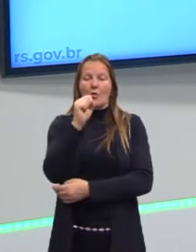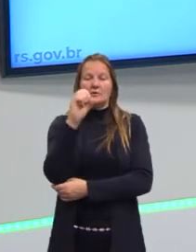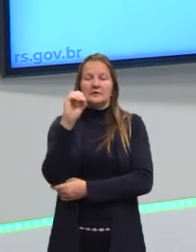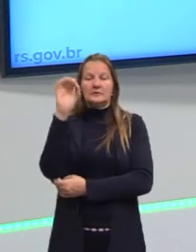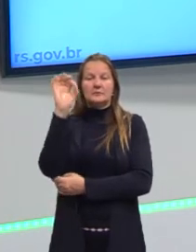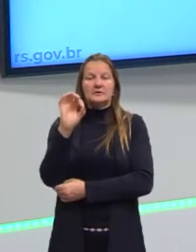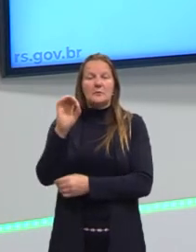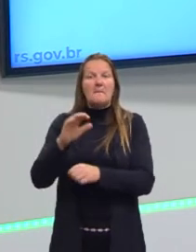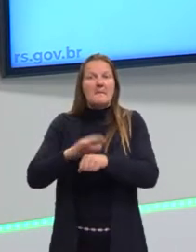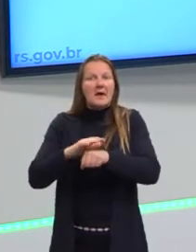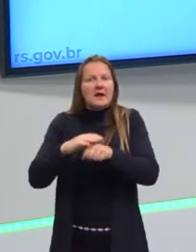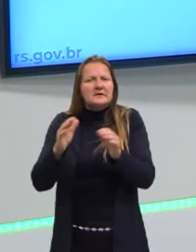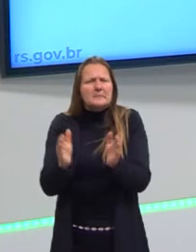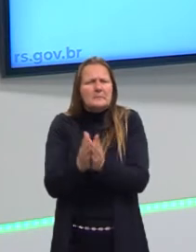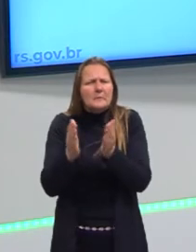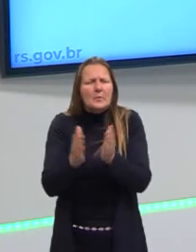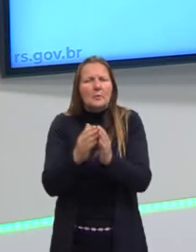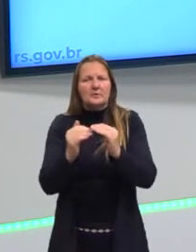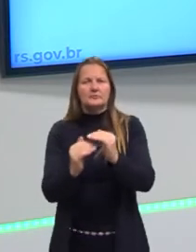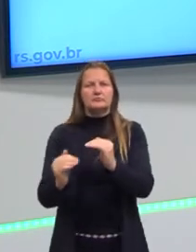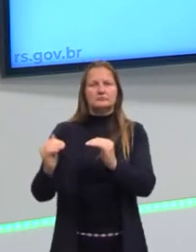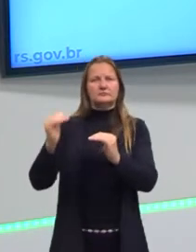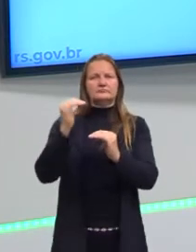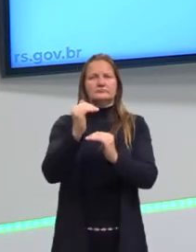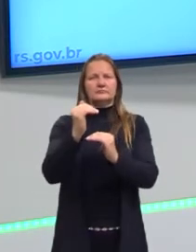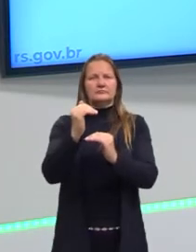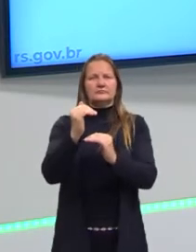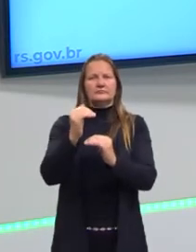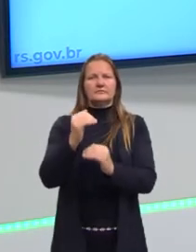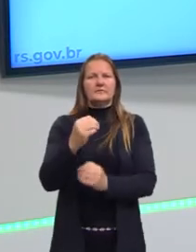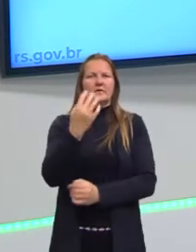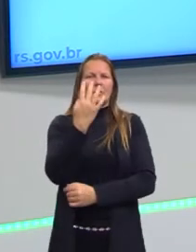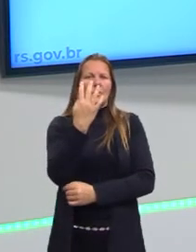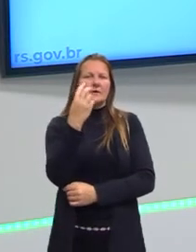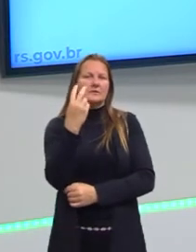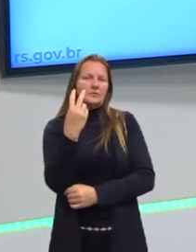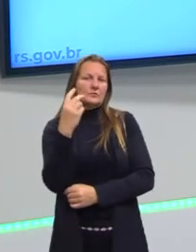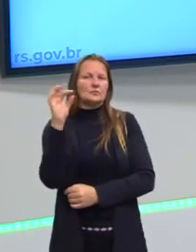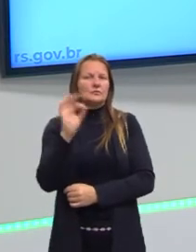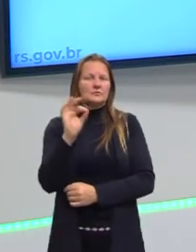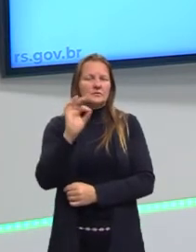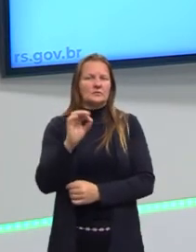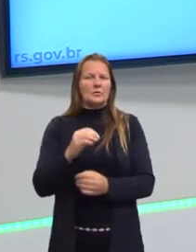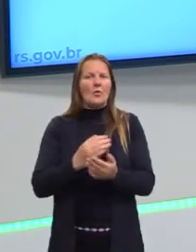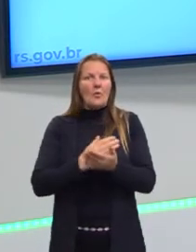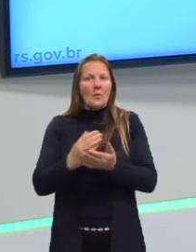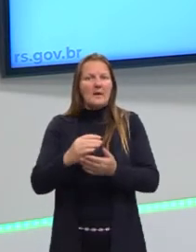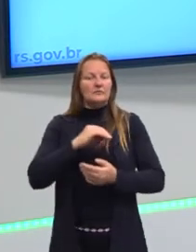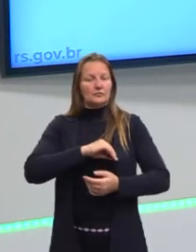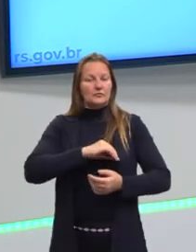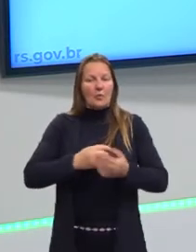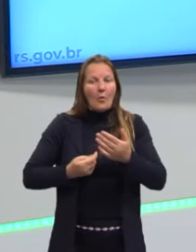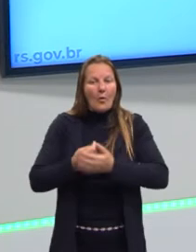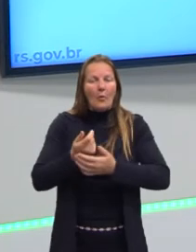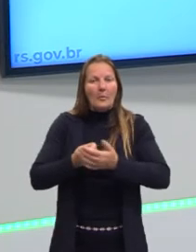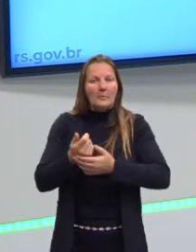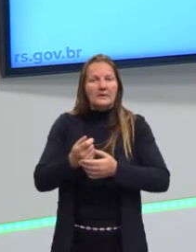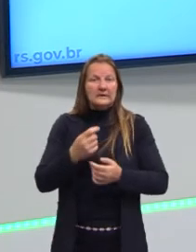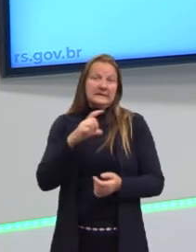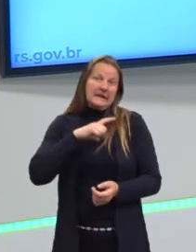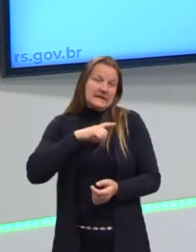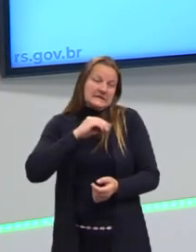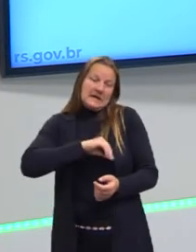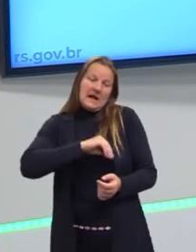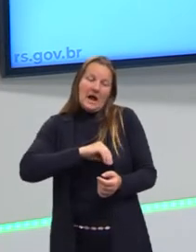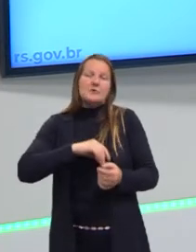pessoas mais pobres, elas elevaram o seu capital cerca de 42%. Então, as pessoas passam a consumir mais. Então, por isso que o